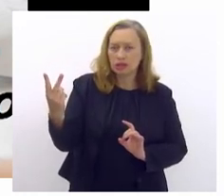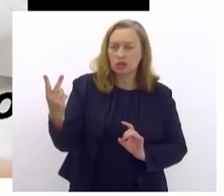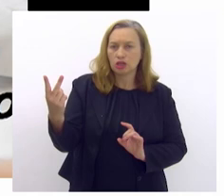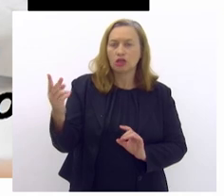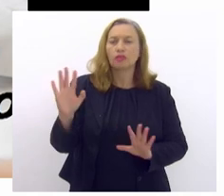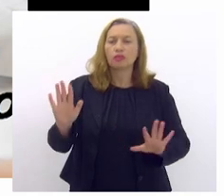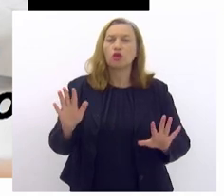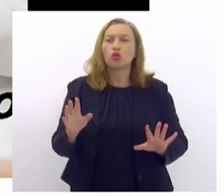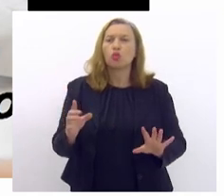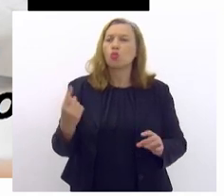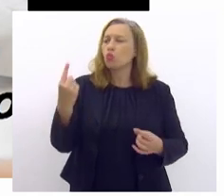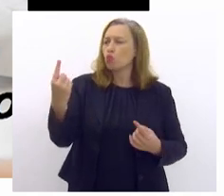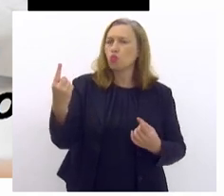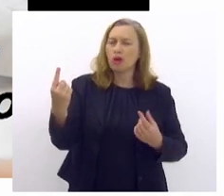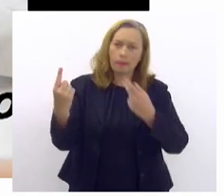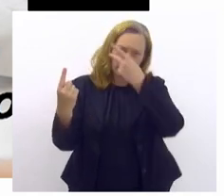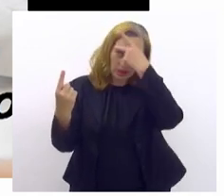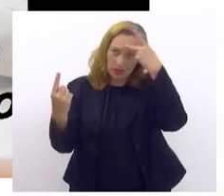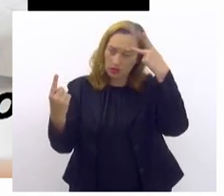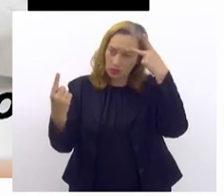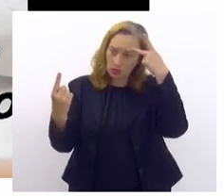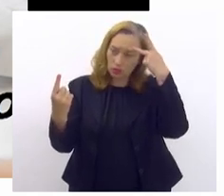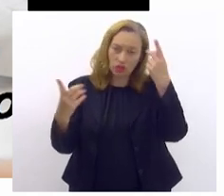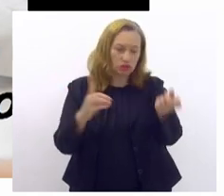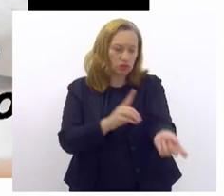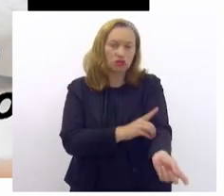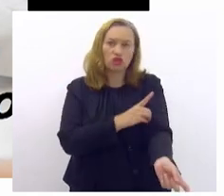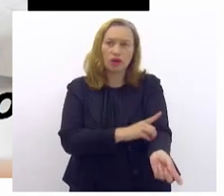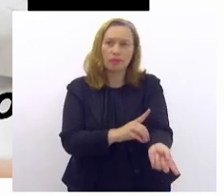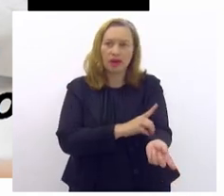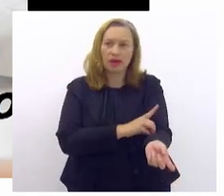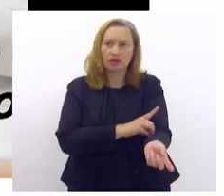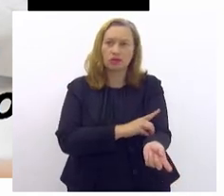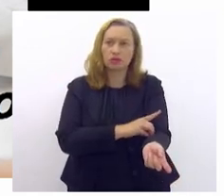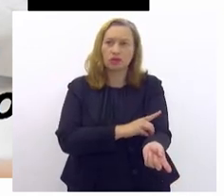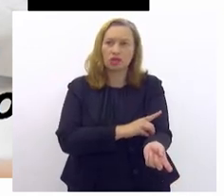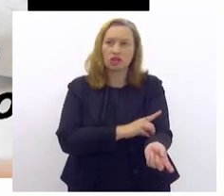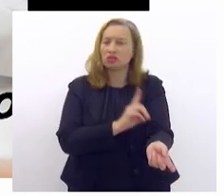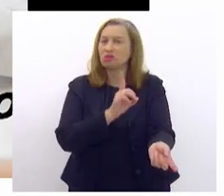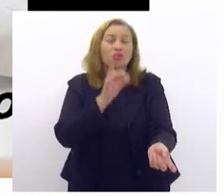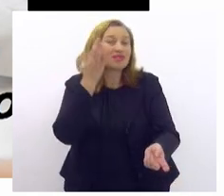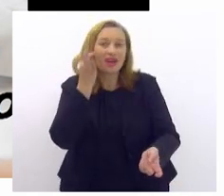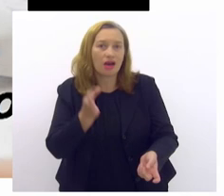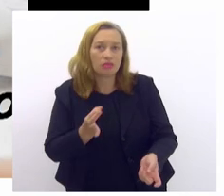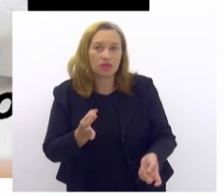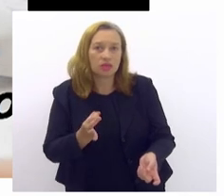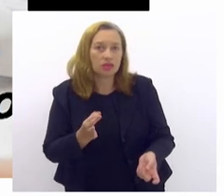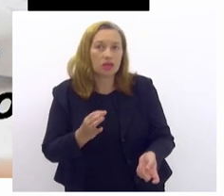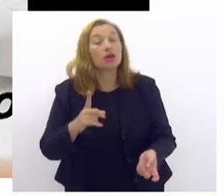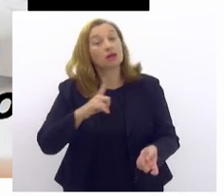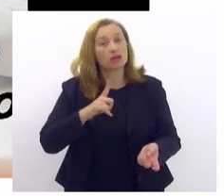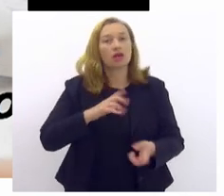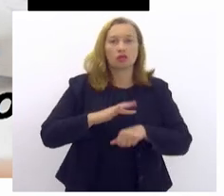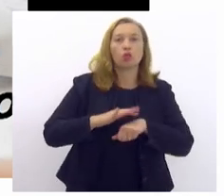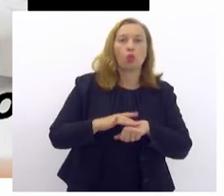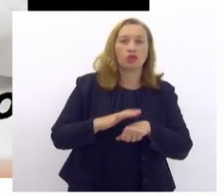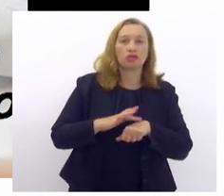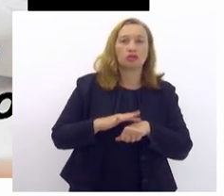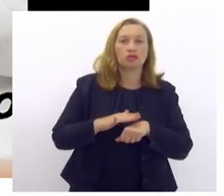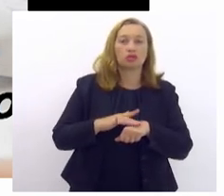em cada duas pessoas vivendo com diabetes não sabem que tem a doença.